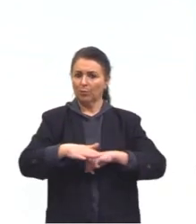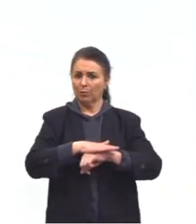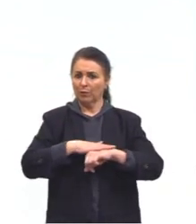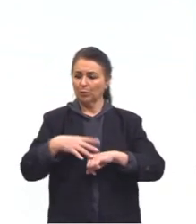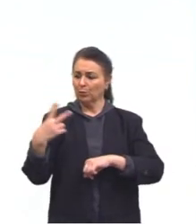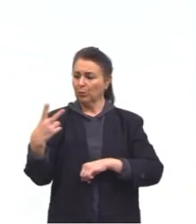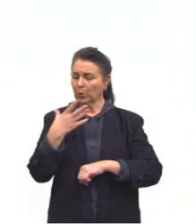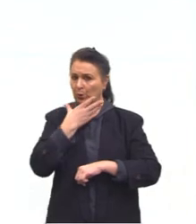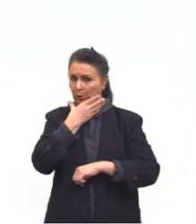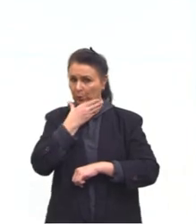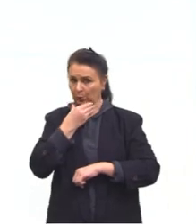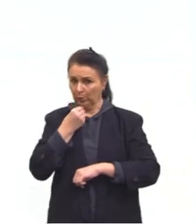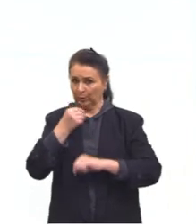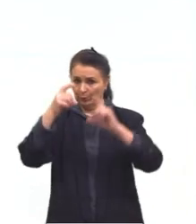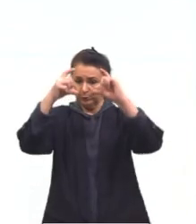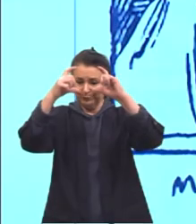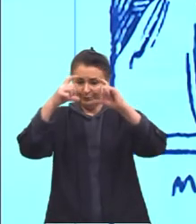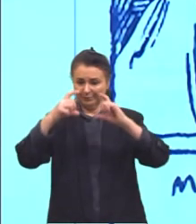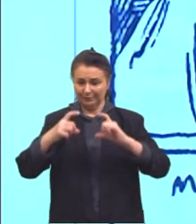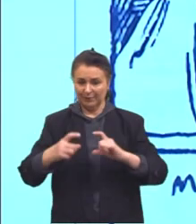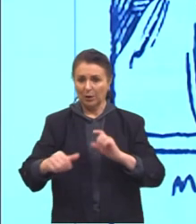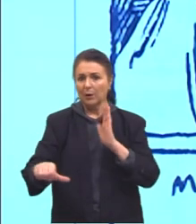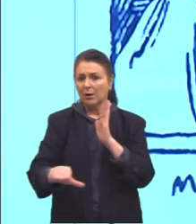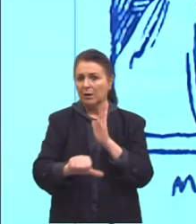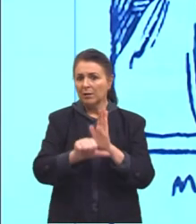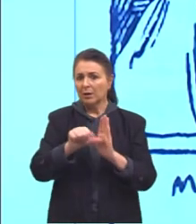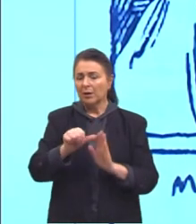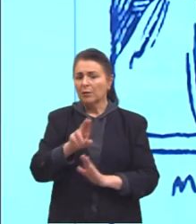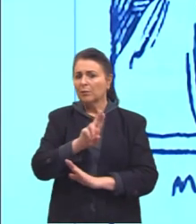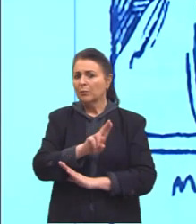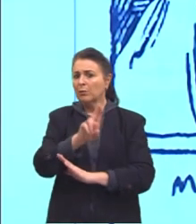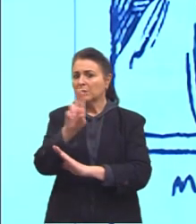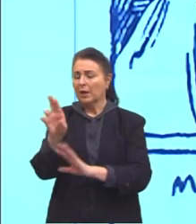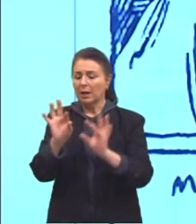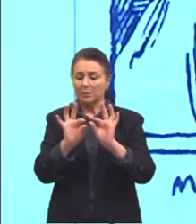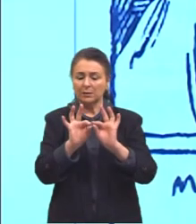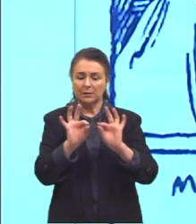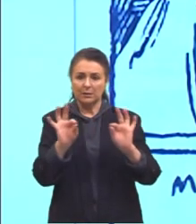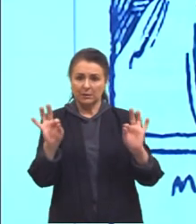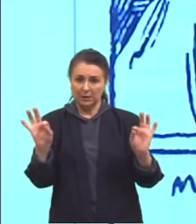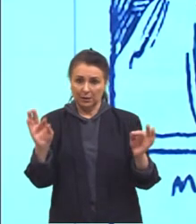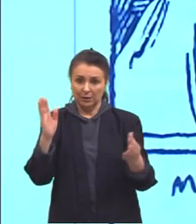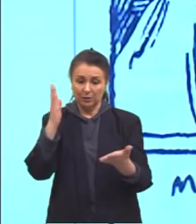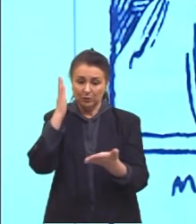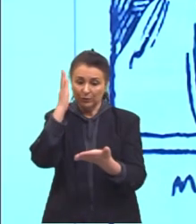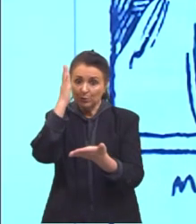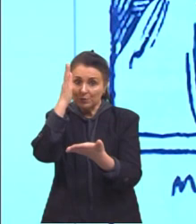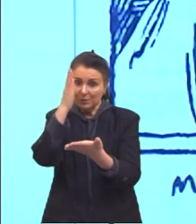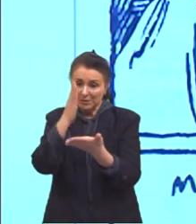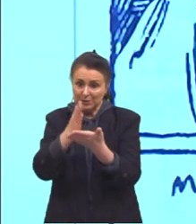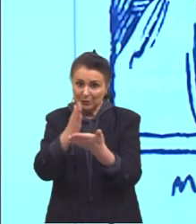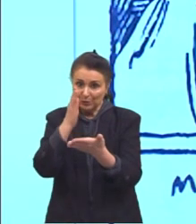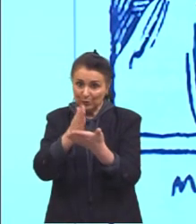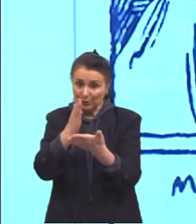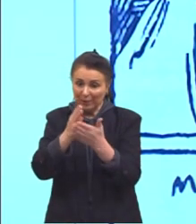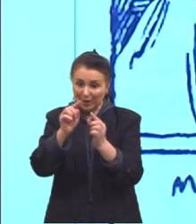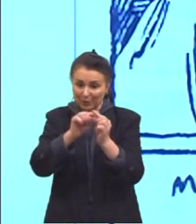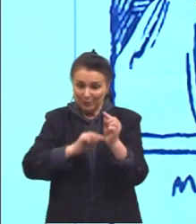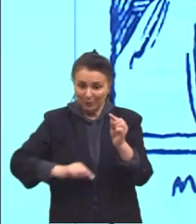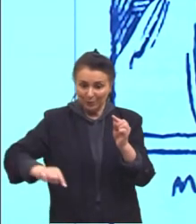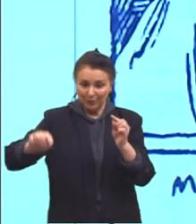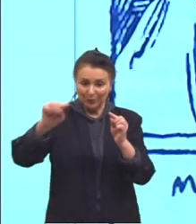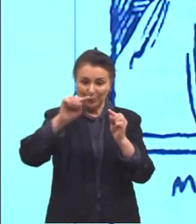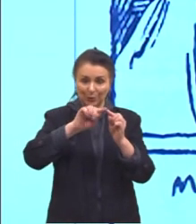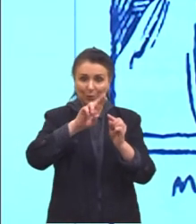O primeiro diz o seguinte, Vamos chamar a distância que divide o círculo no meio de diâmetro.